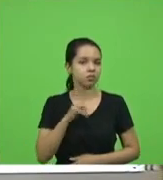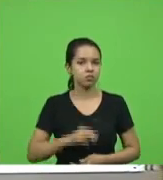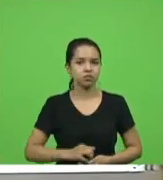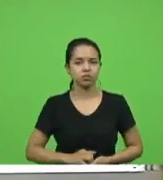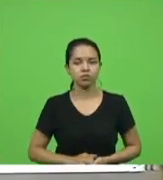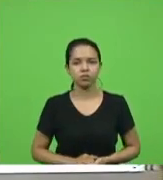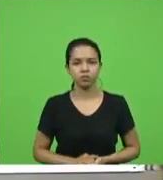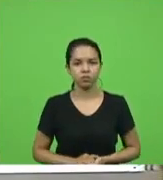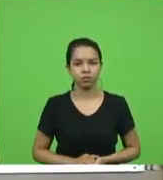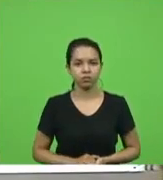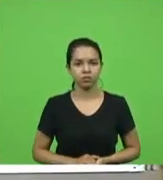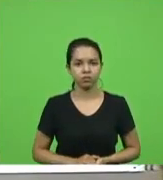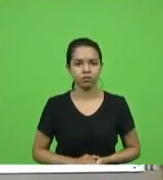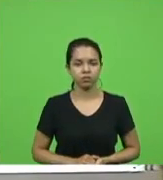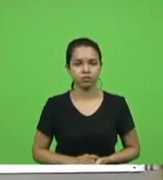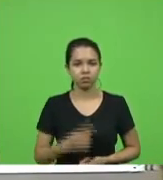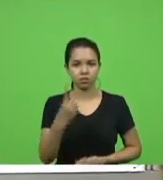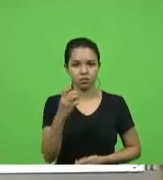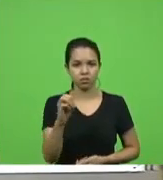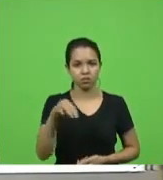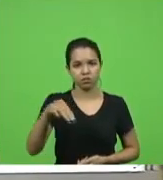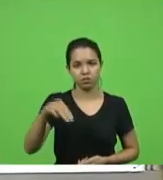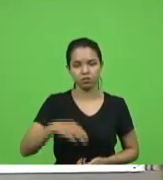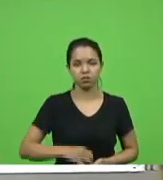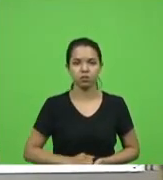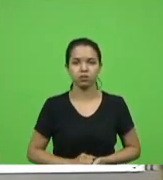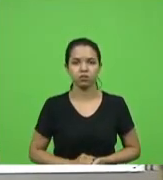por 10 minutos deputado